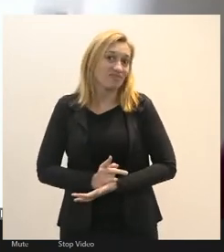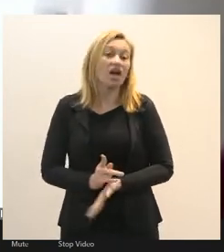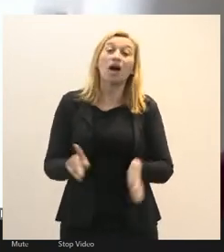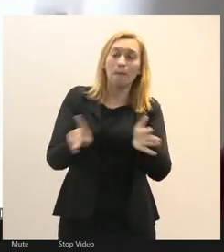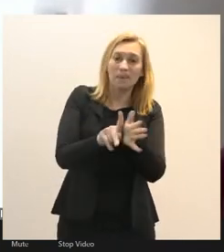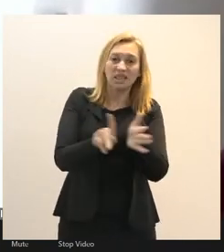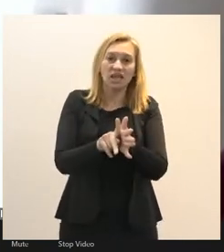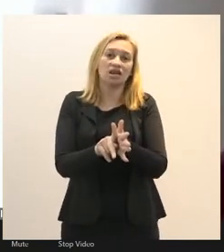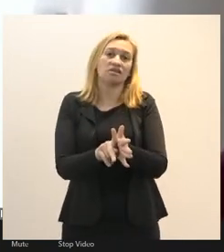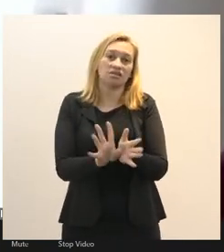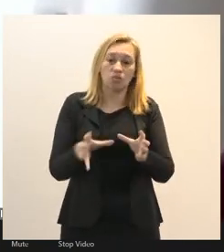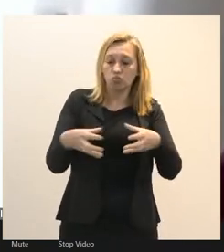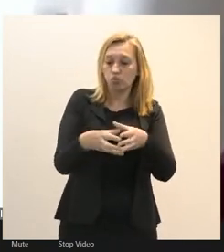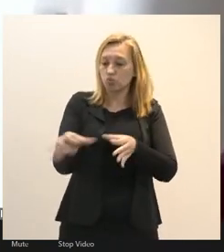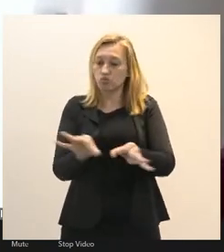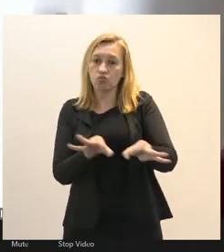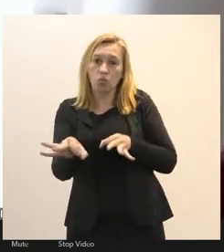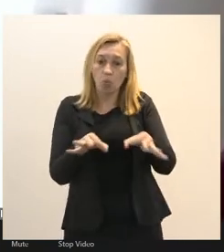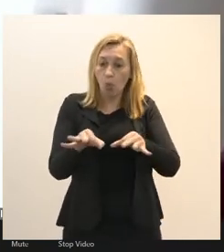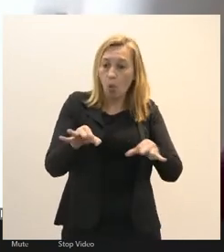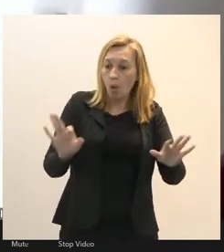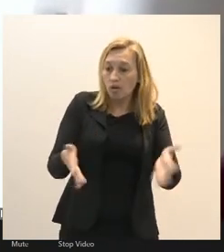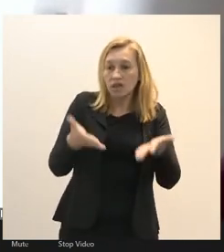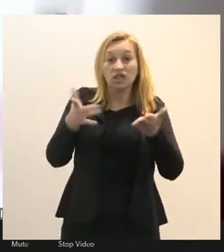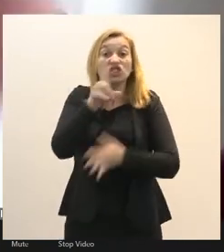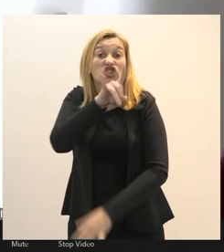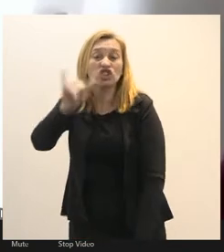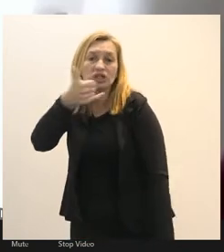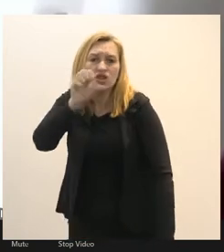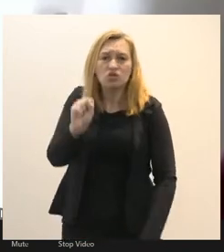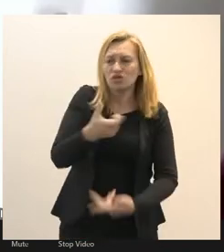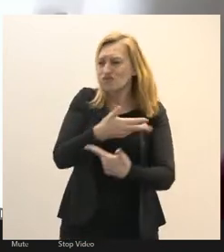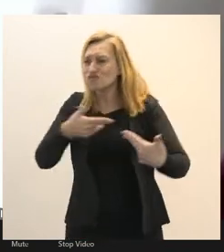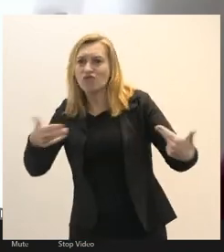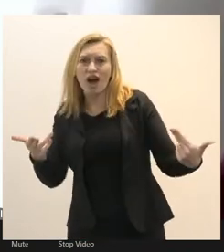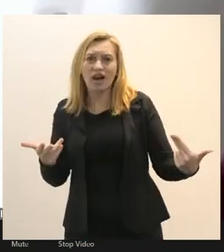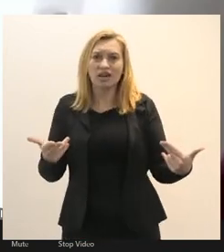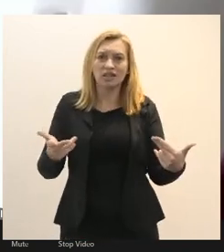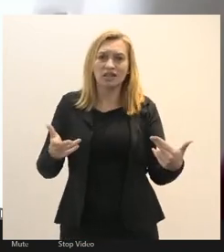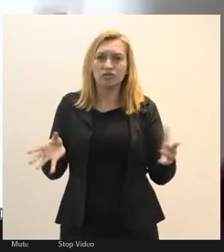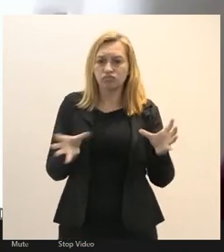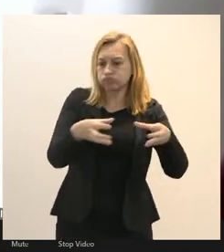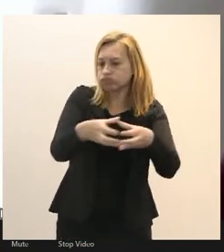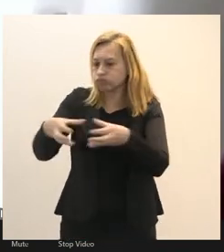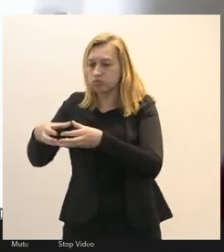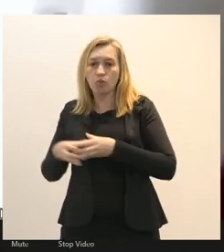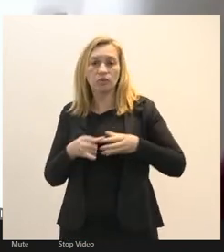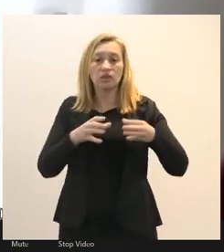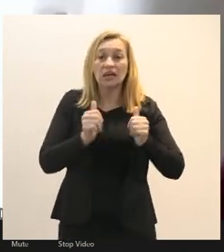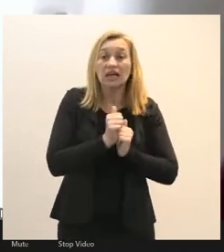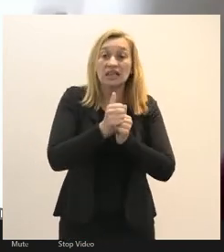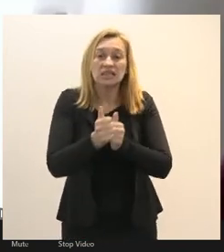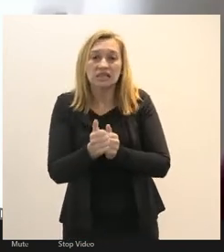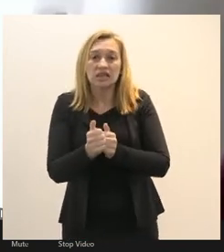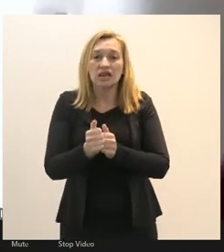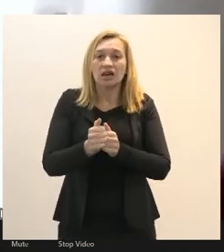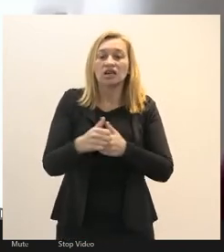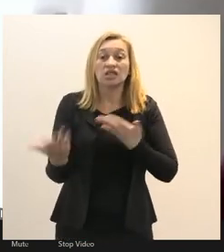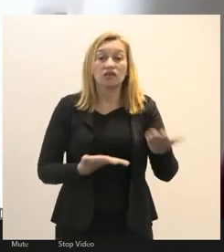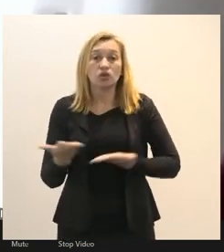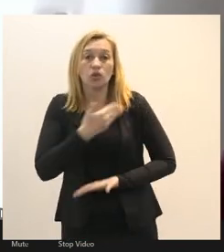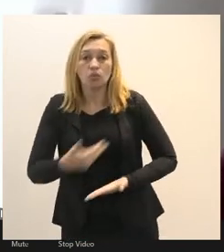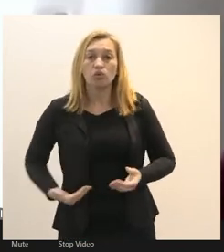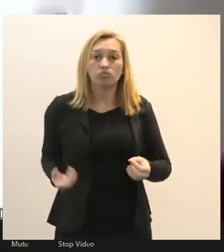da comissão que está organizando a manifestação do dia 18 com tantas tantas categorias tantos servidores das esferas municipais